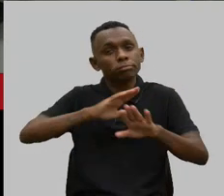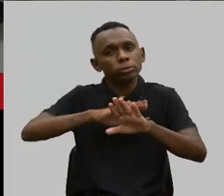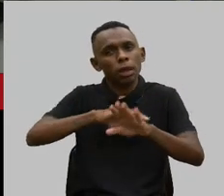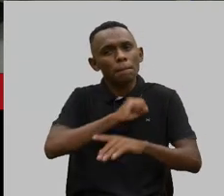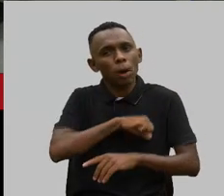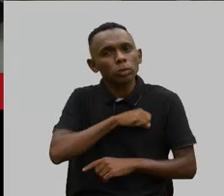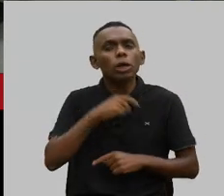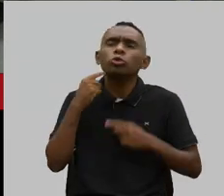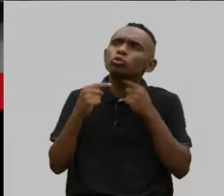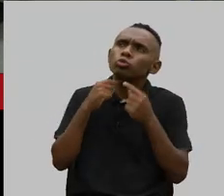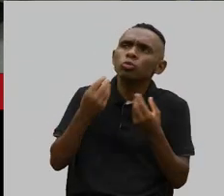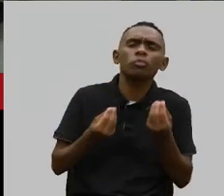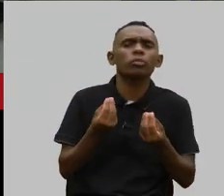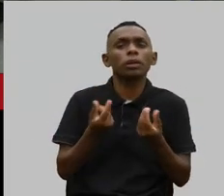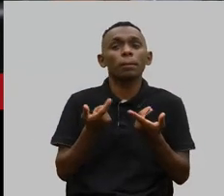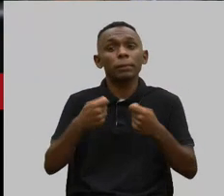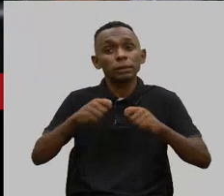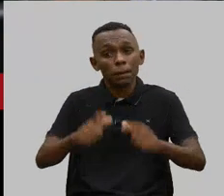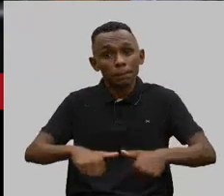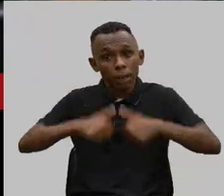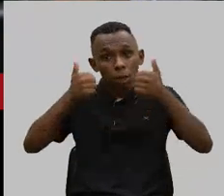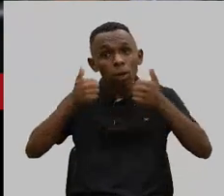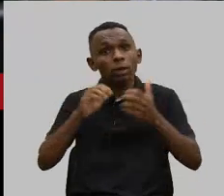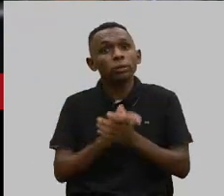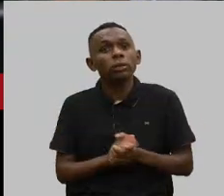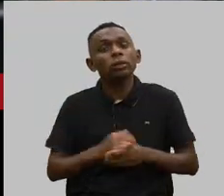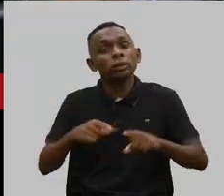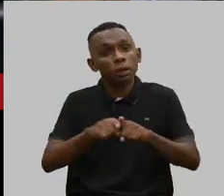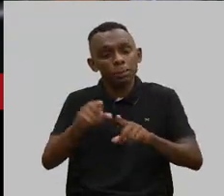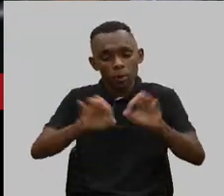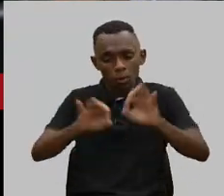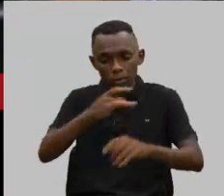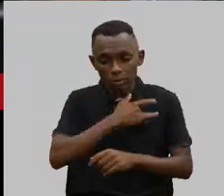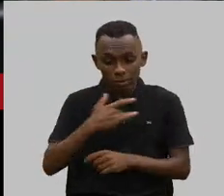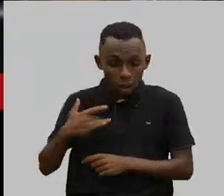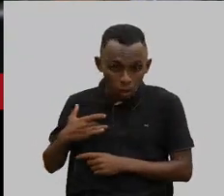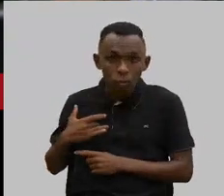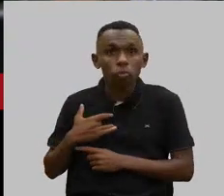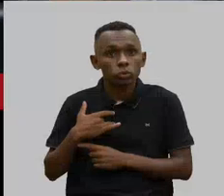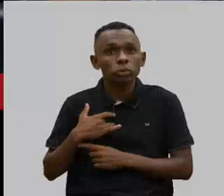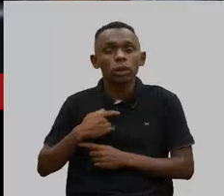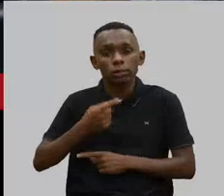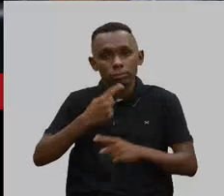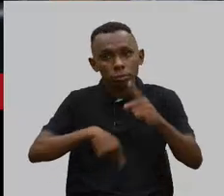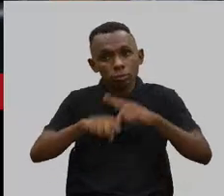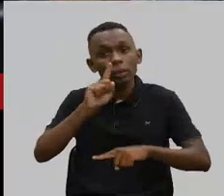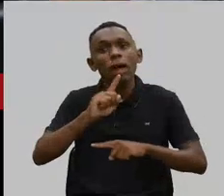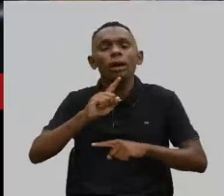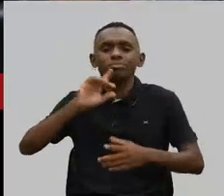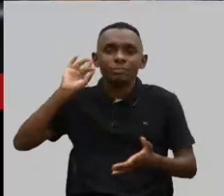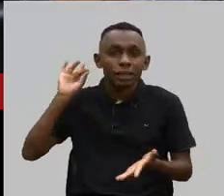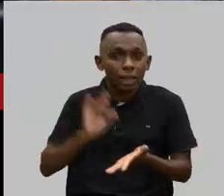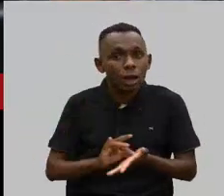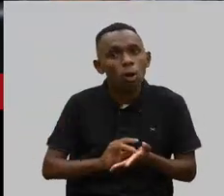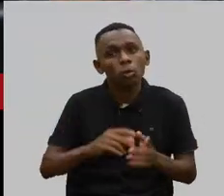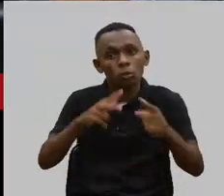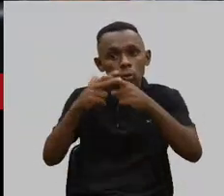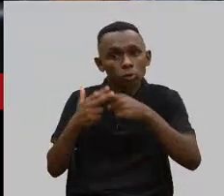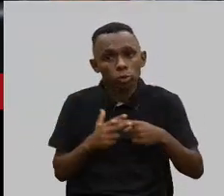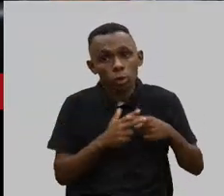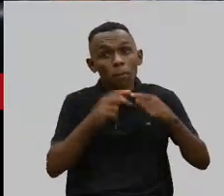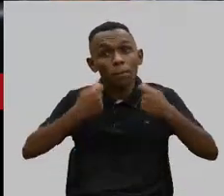questiona. A lei de planos de saúde, ela tem que ser alterada imediatamente. Mas ela tem que ser alterada